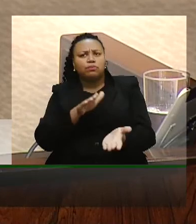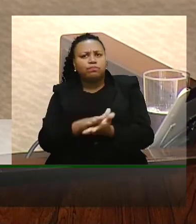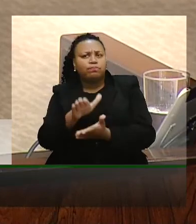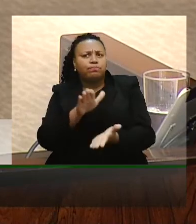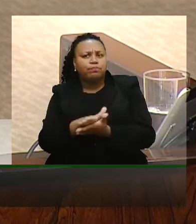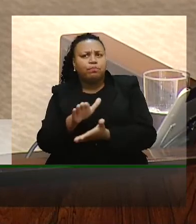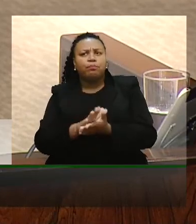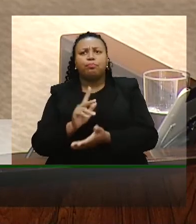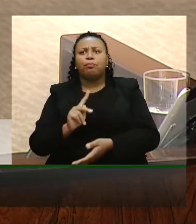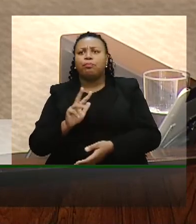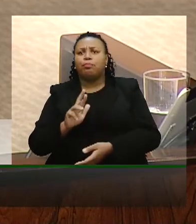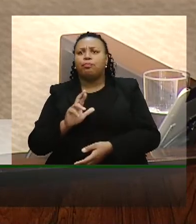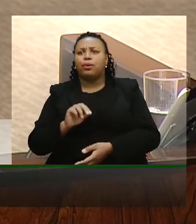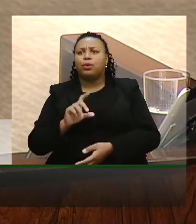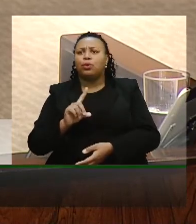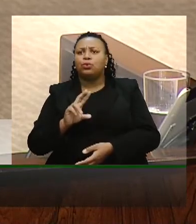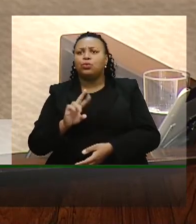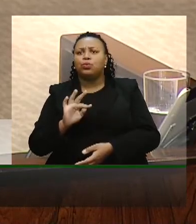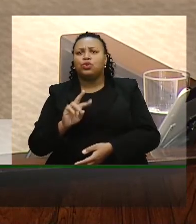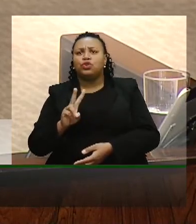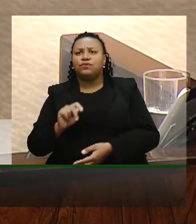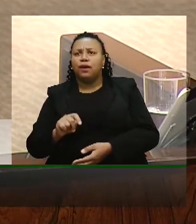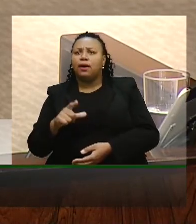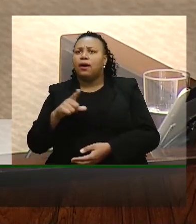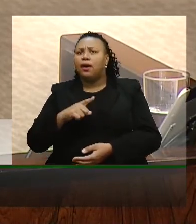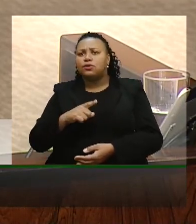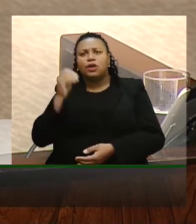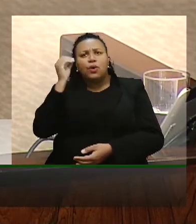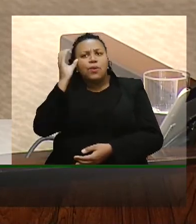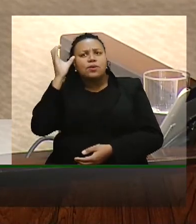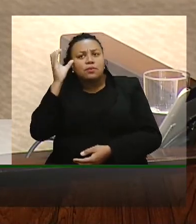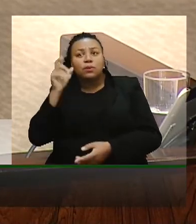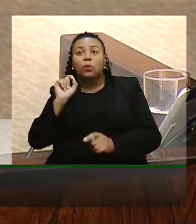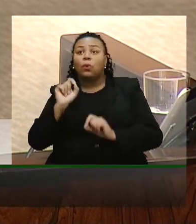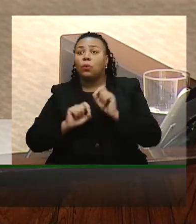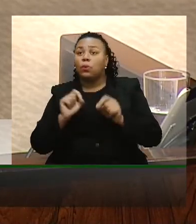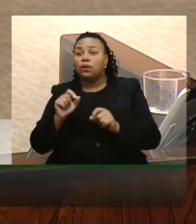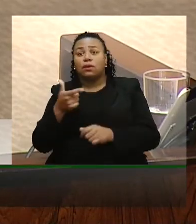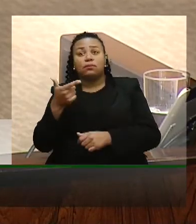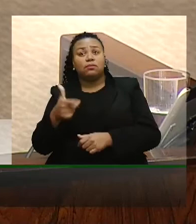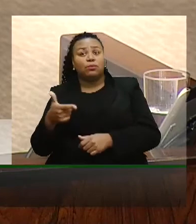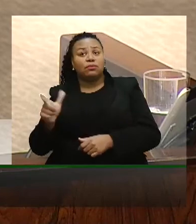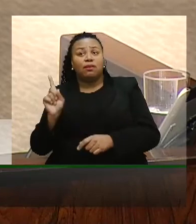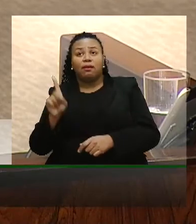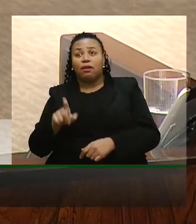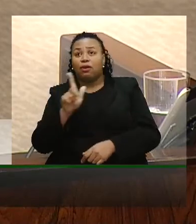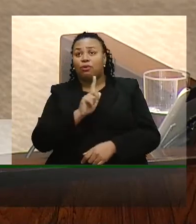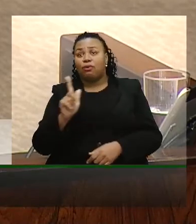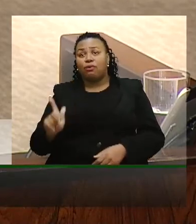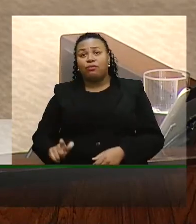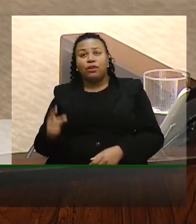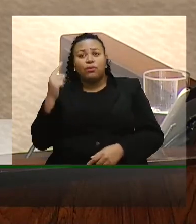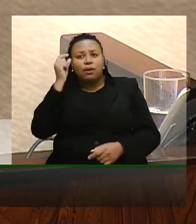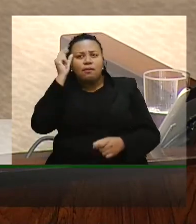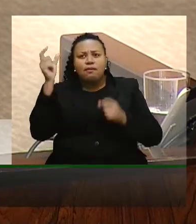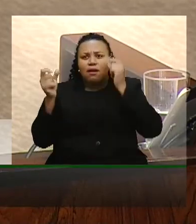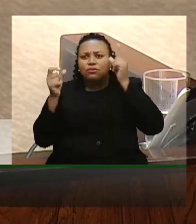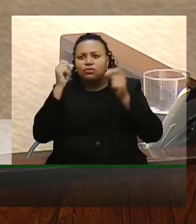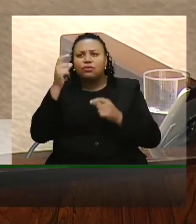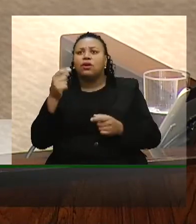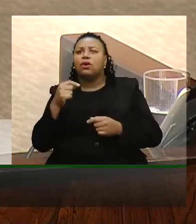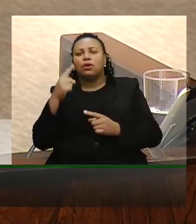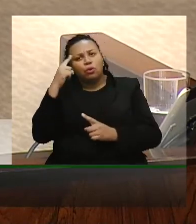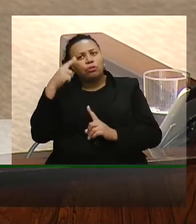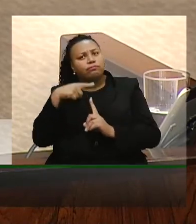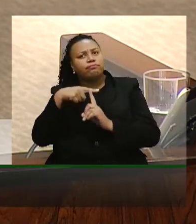nós temos conhecimento o que nós não estamos tendo é governo criativo governo com atitude